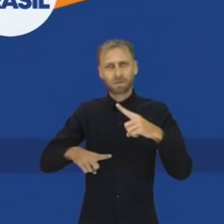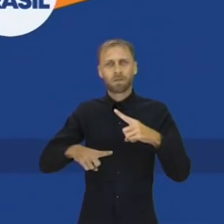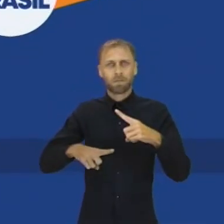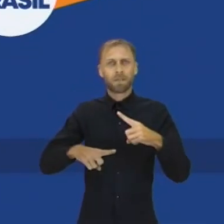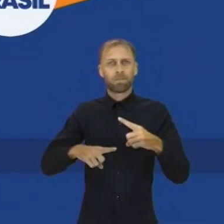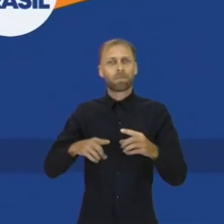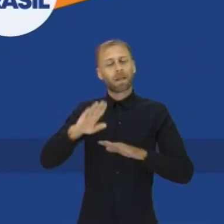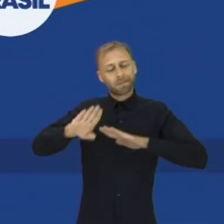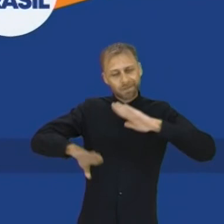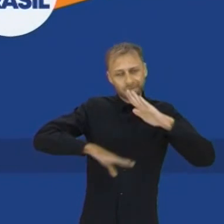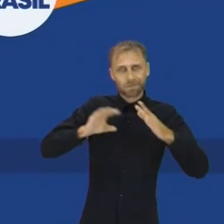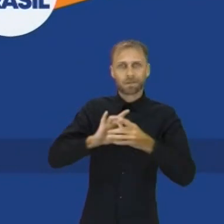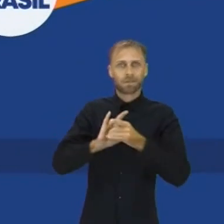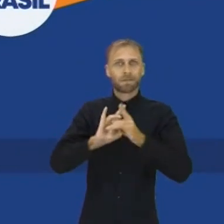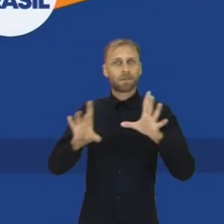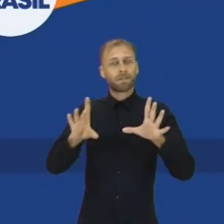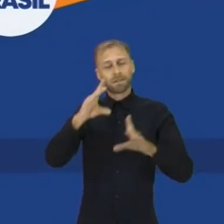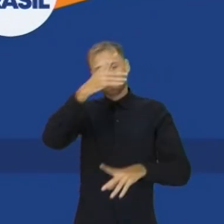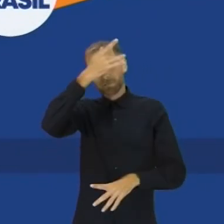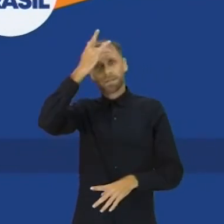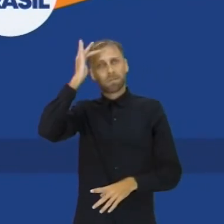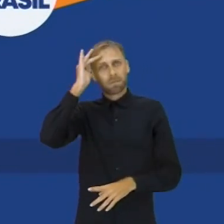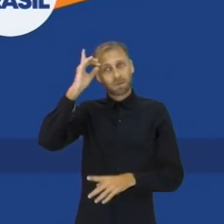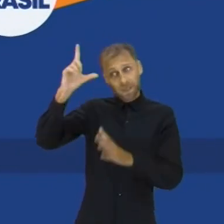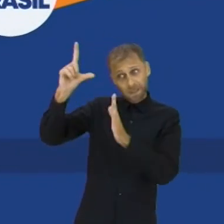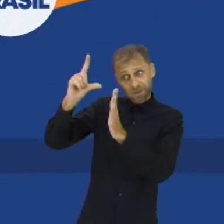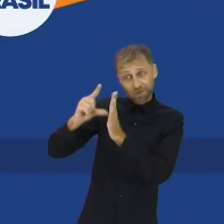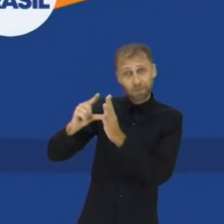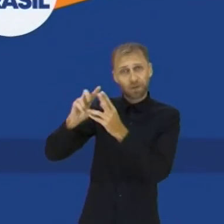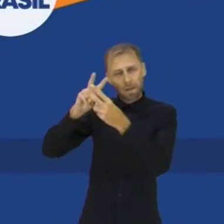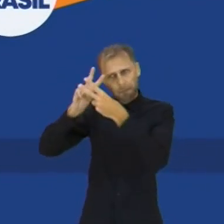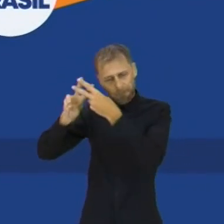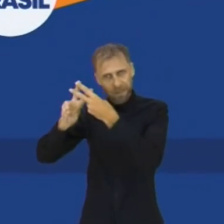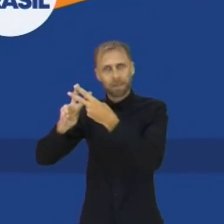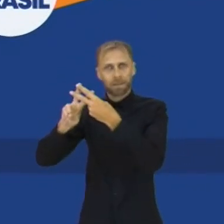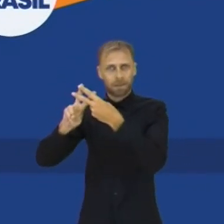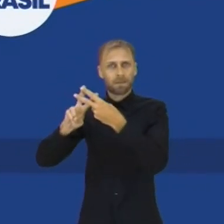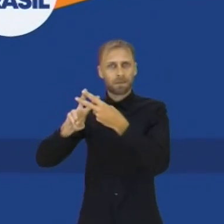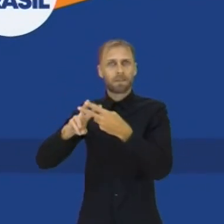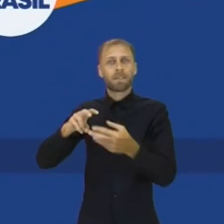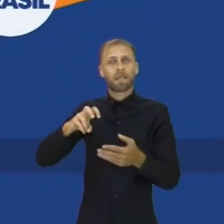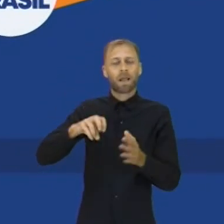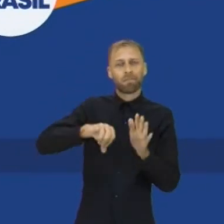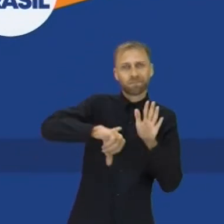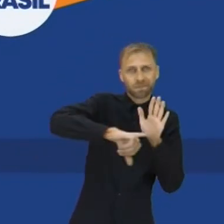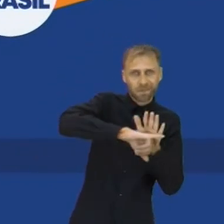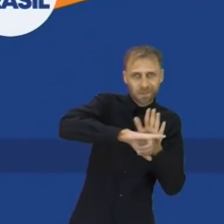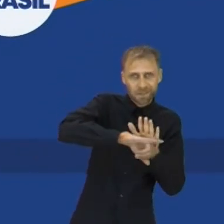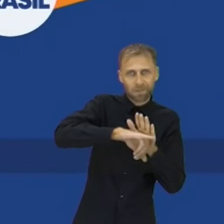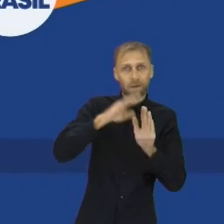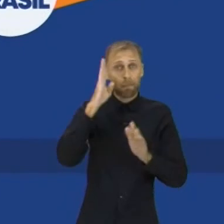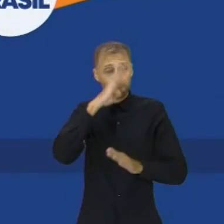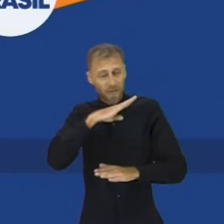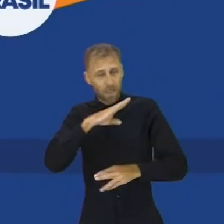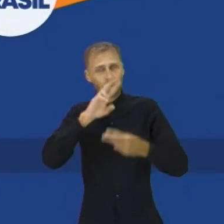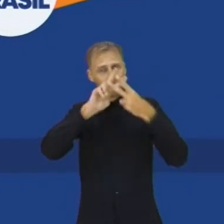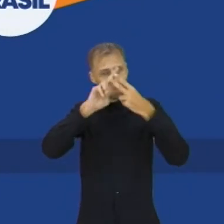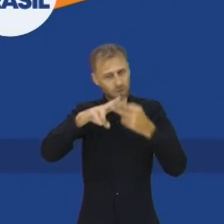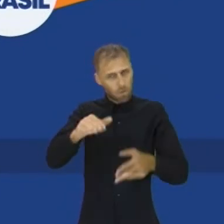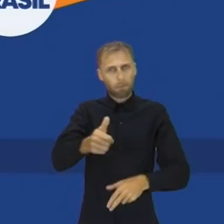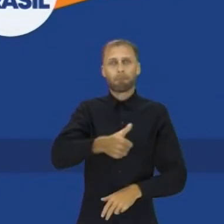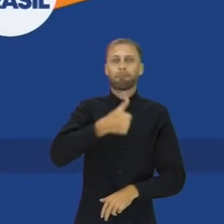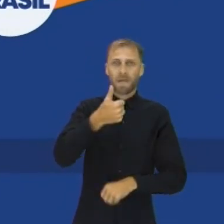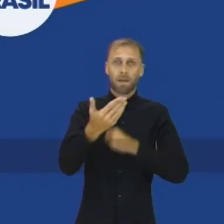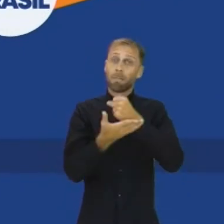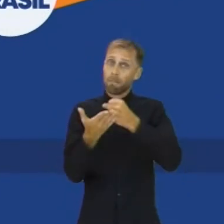liberdade do cidadão Redução da maioridade penal E penas mais severas para crimes hediondos Minha base é a família